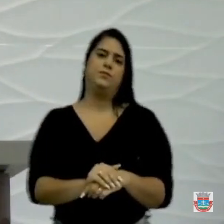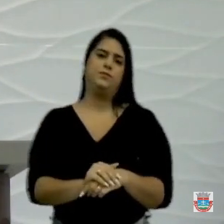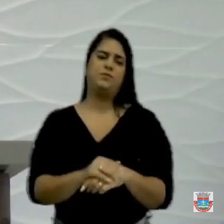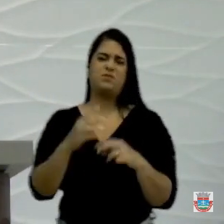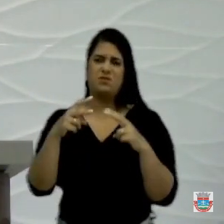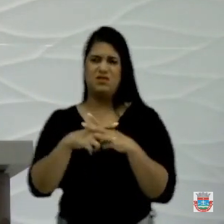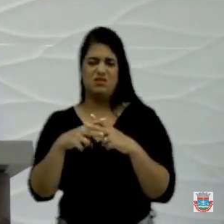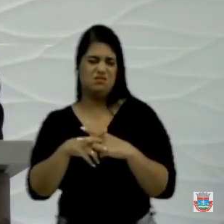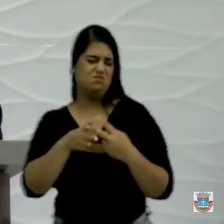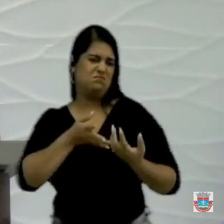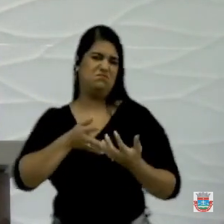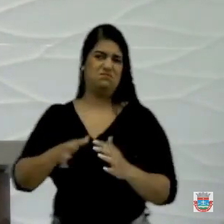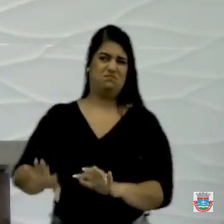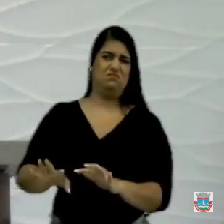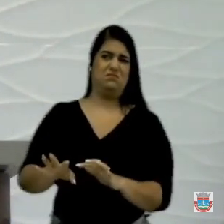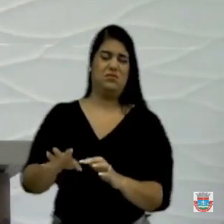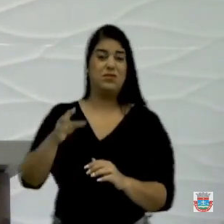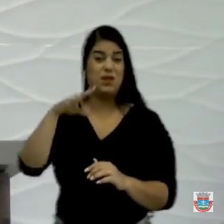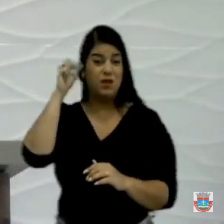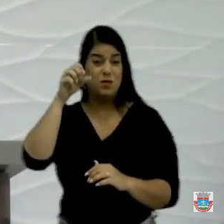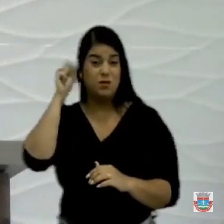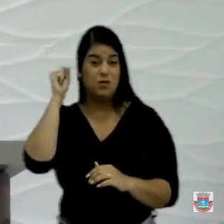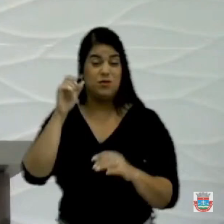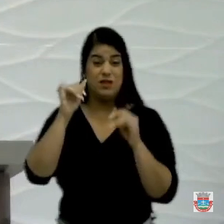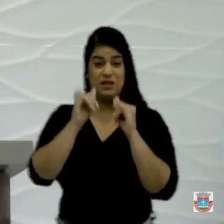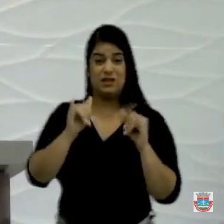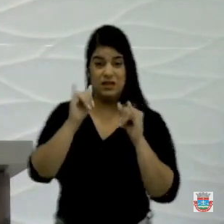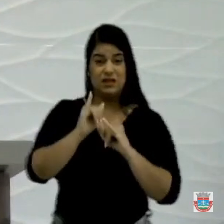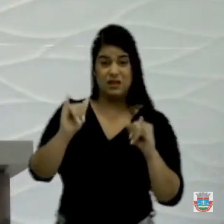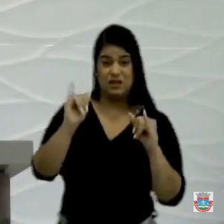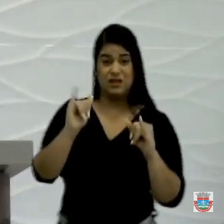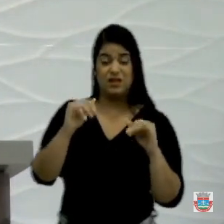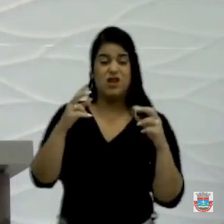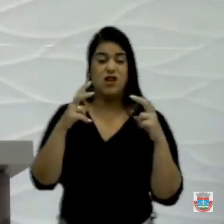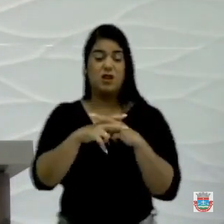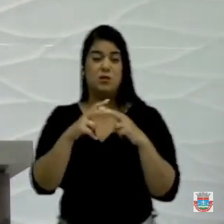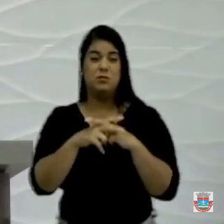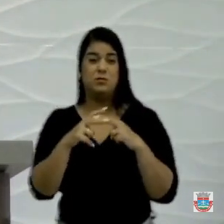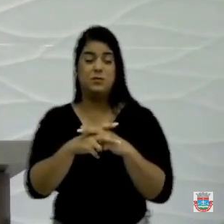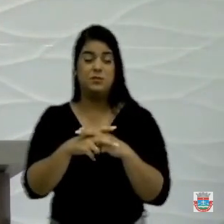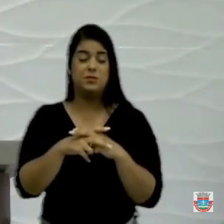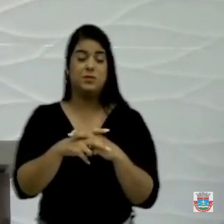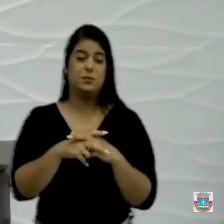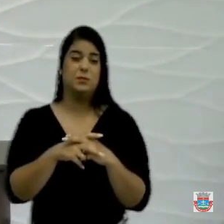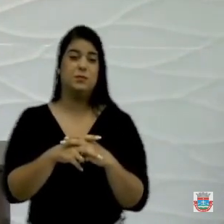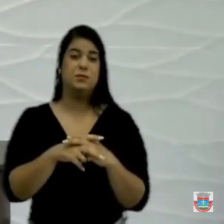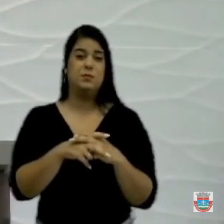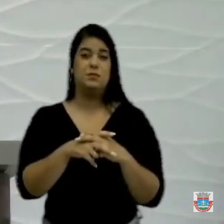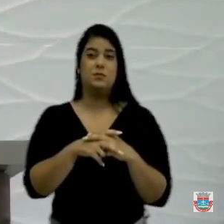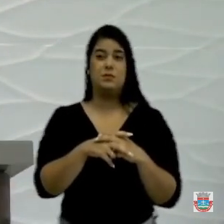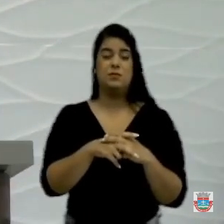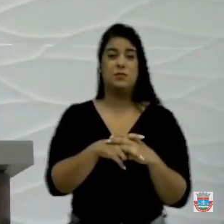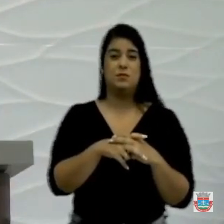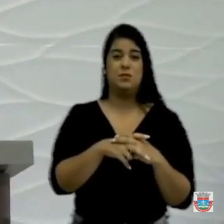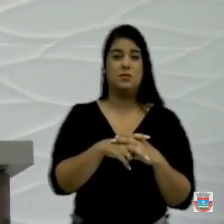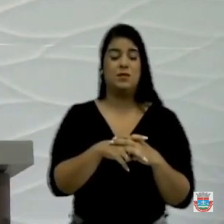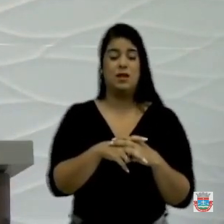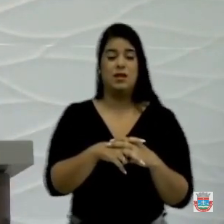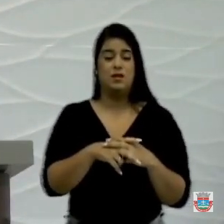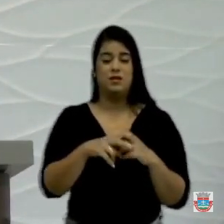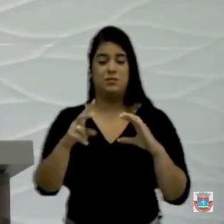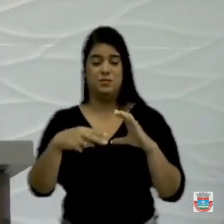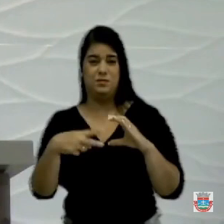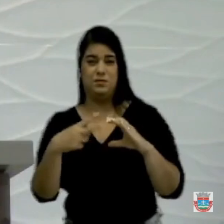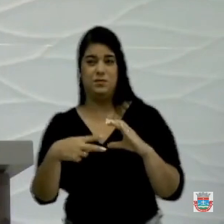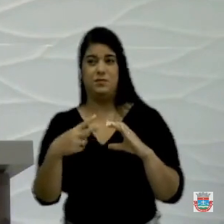confusão. E eu escutei ele dizendo aqui que ia fazer confusão, ia colocar aqui para tumultuar a casa. Mas ele não vai